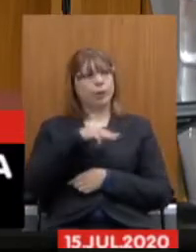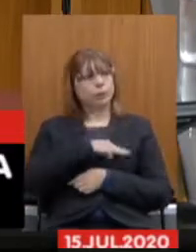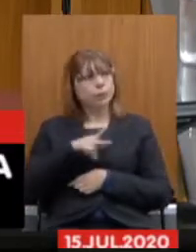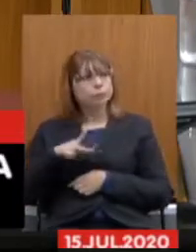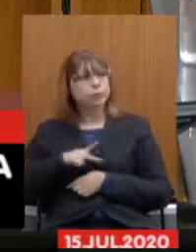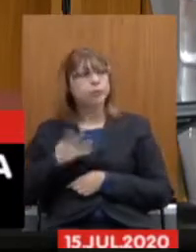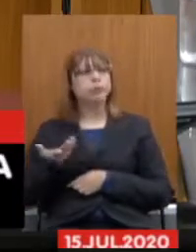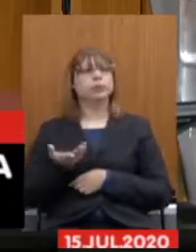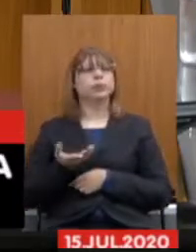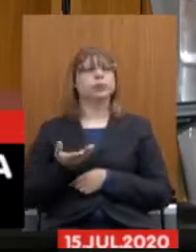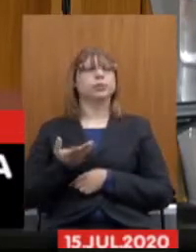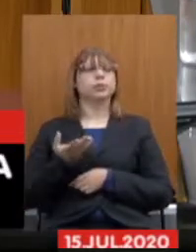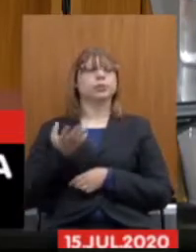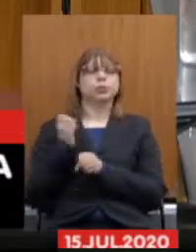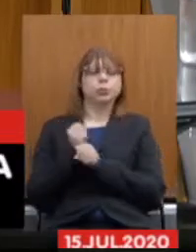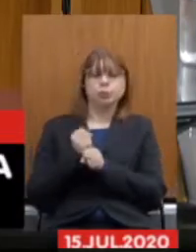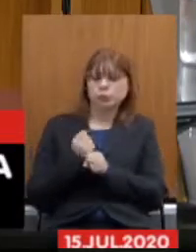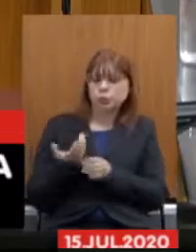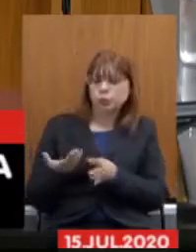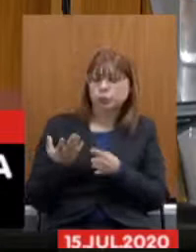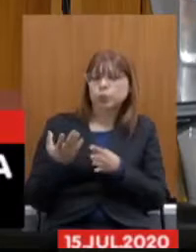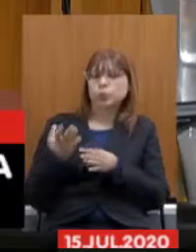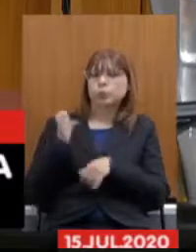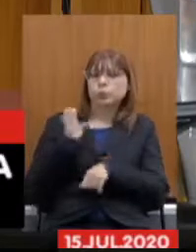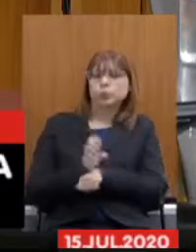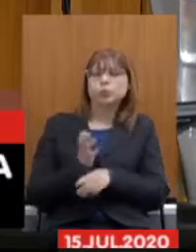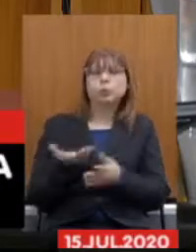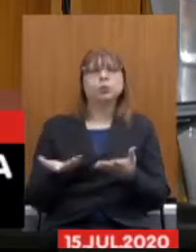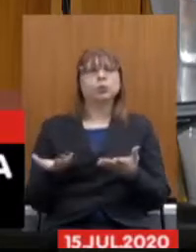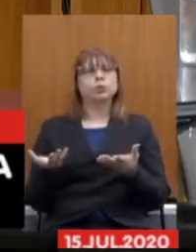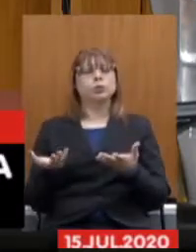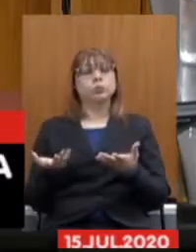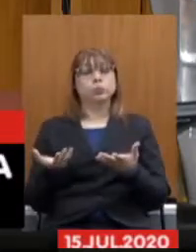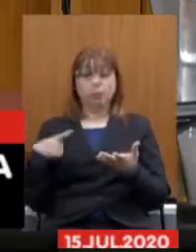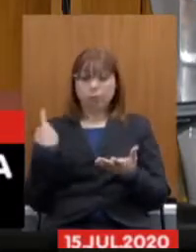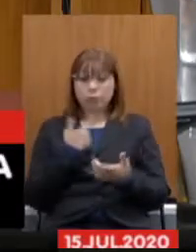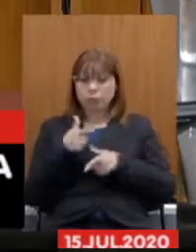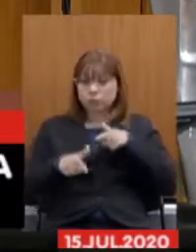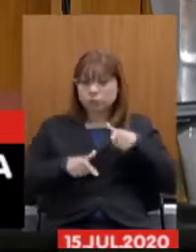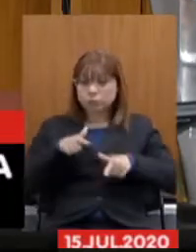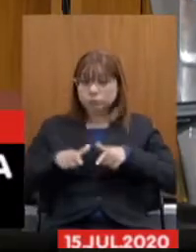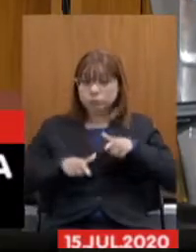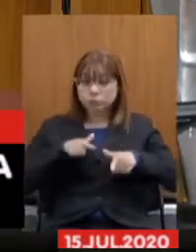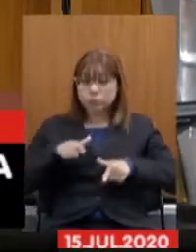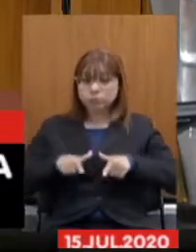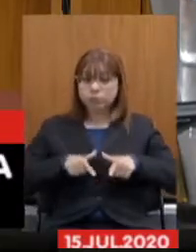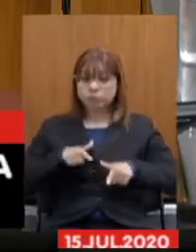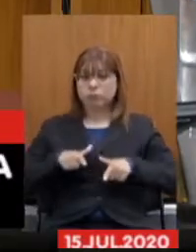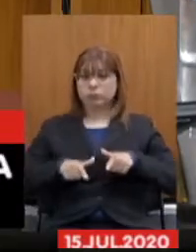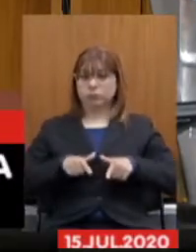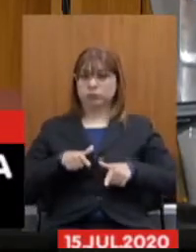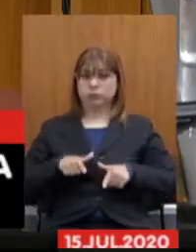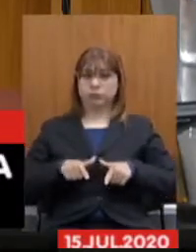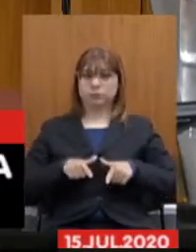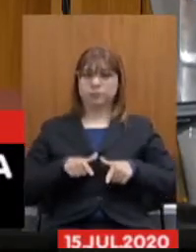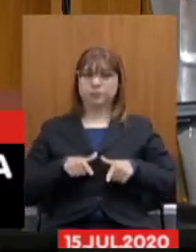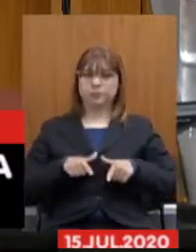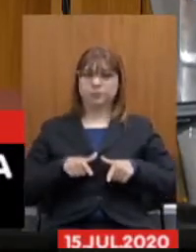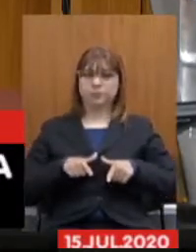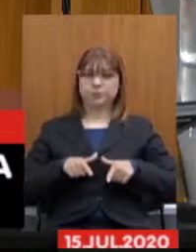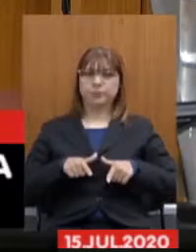controladoria geral do Estado os nossos atos nos cabem em